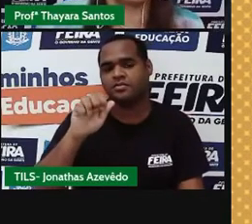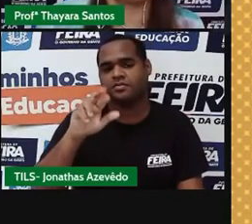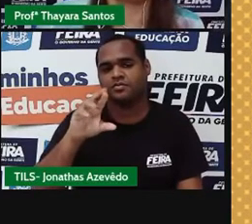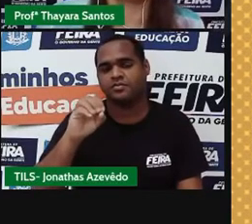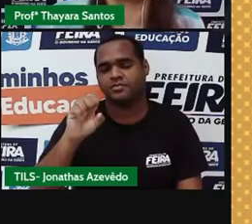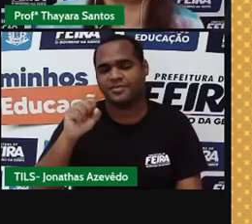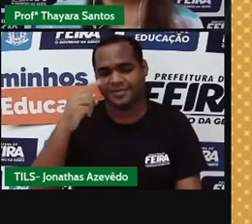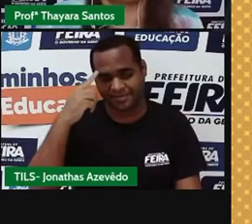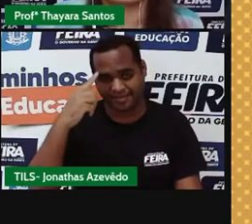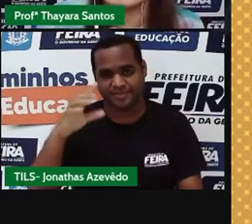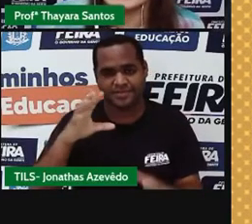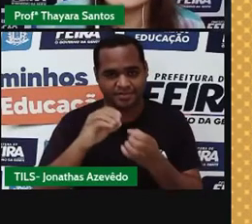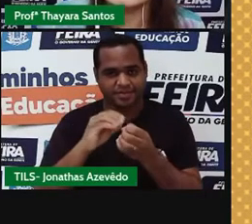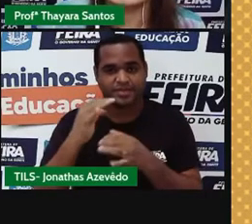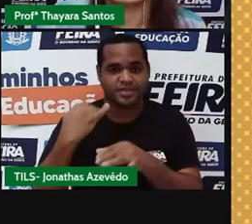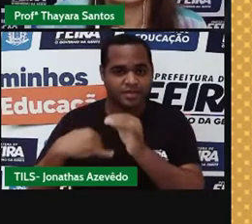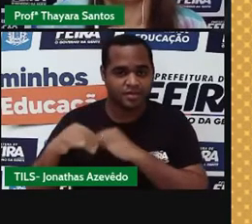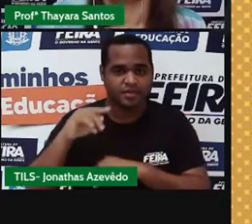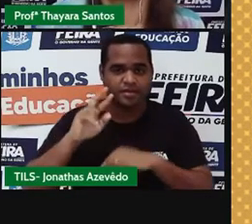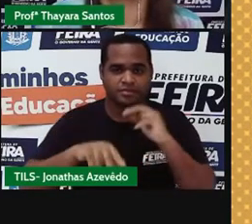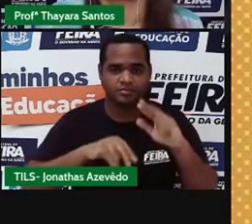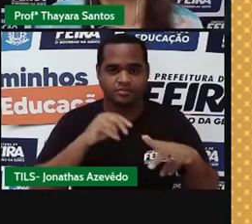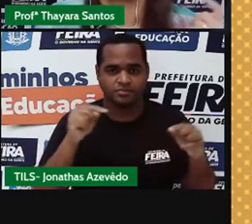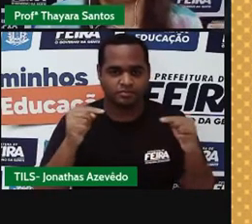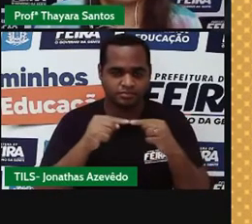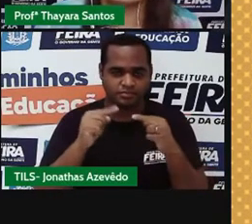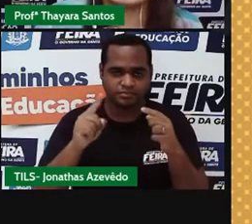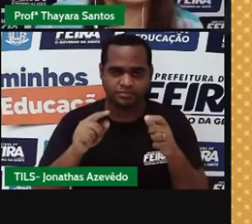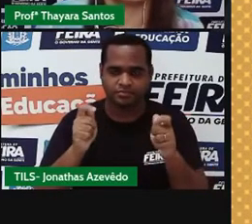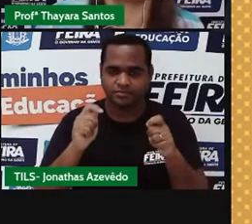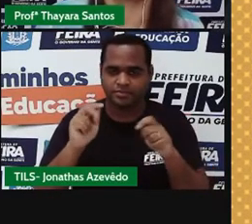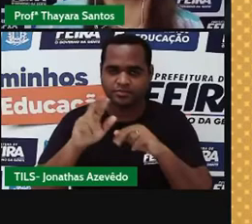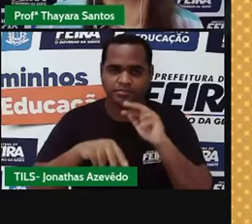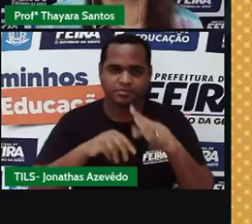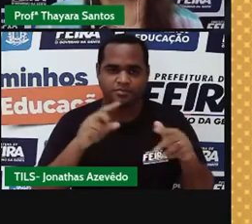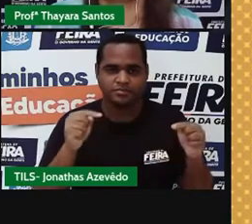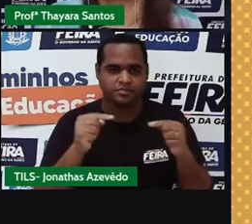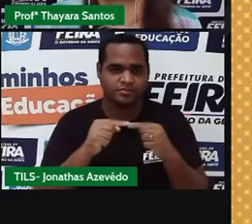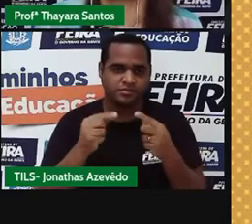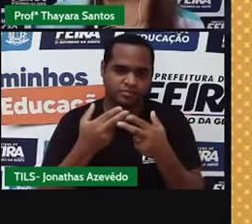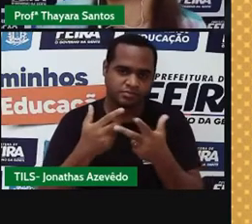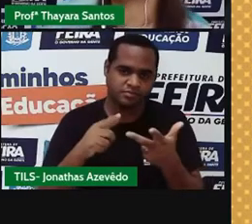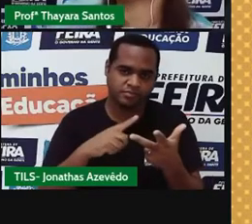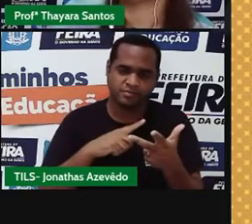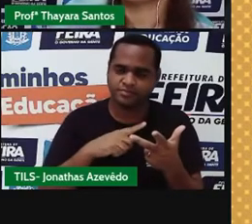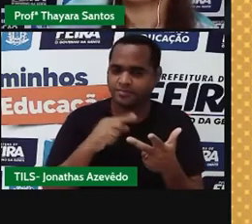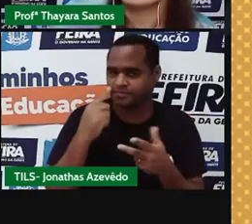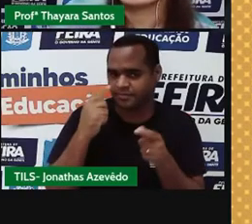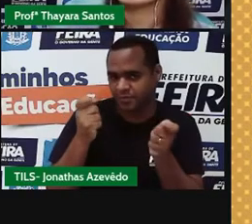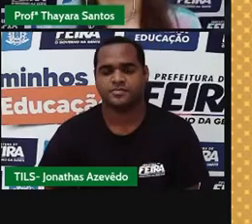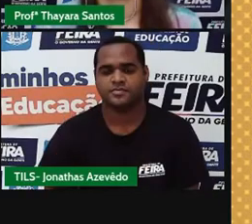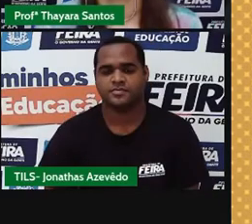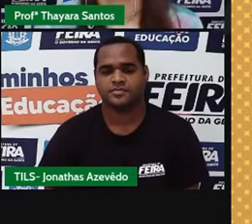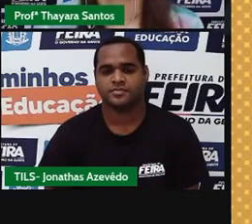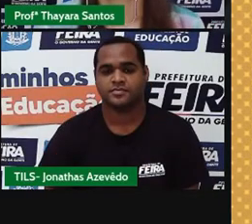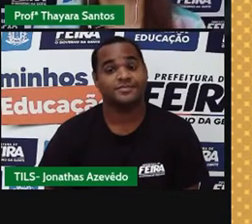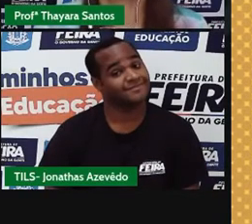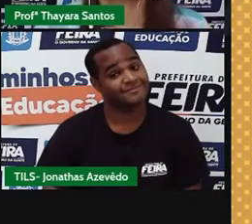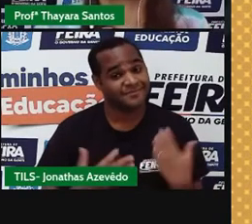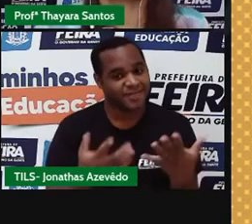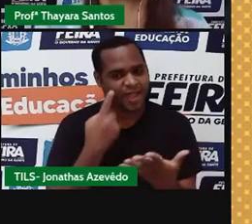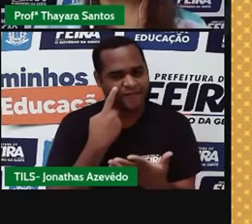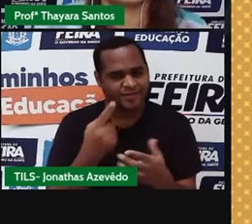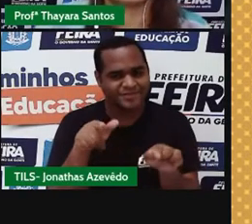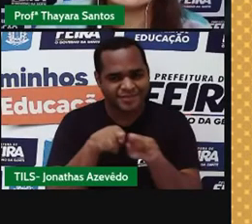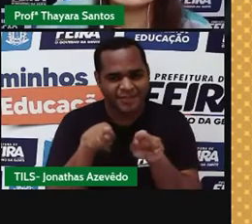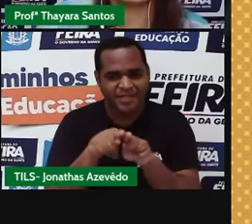elementos químicos diferentes e tem diferentes números atômicos, mas apresentam o mesmo número de massa. E a gente